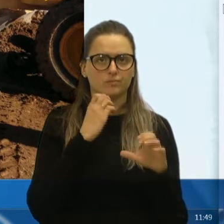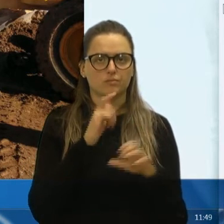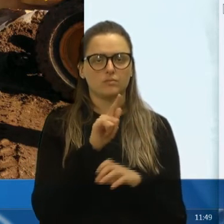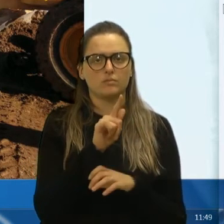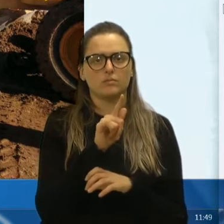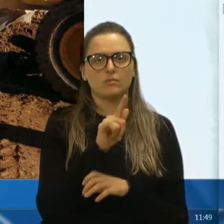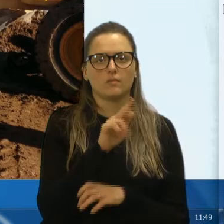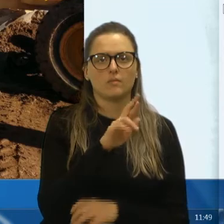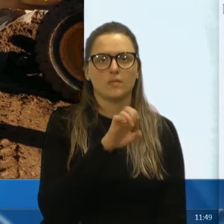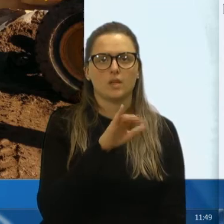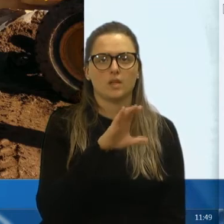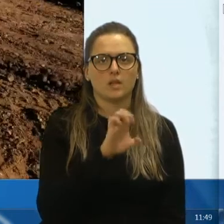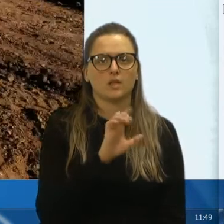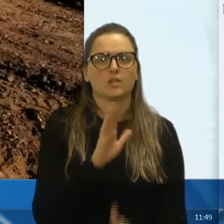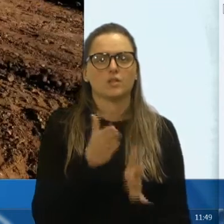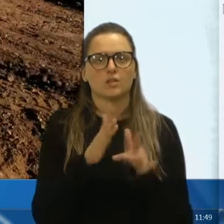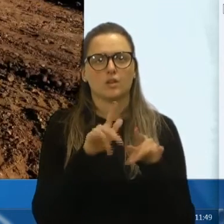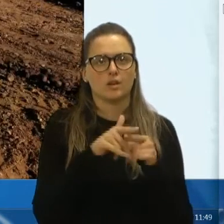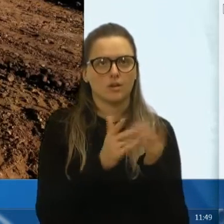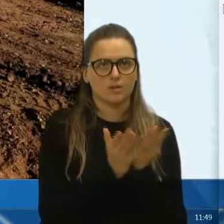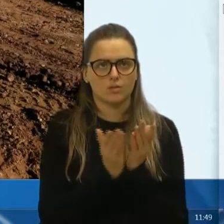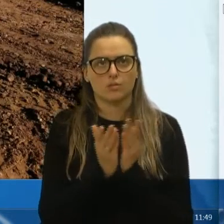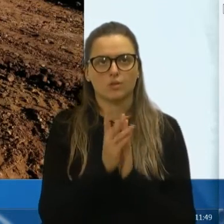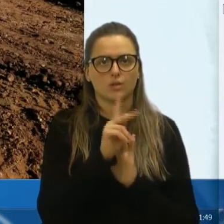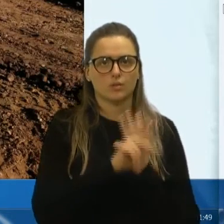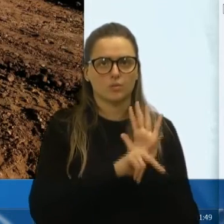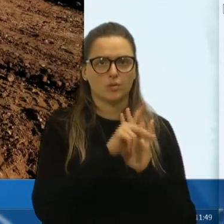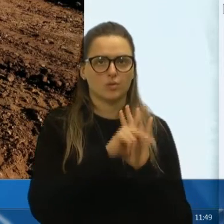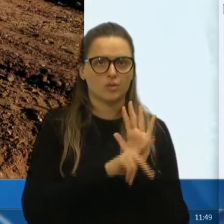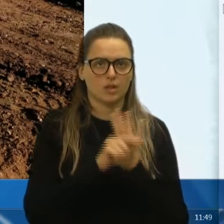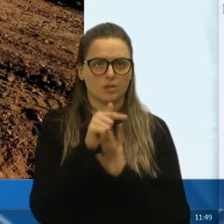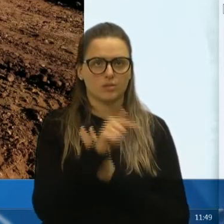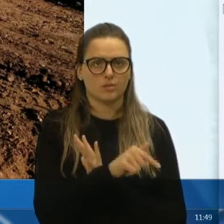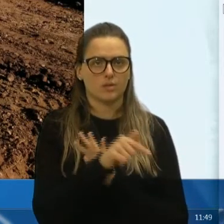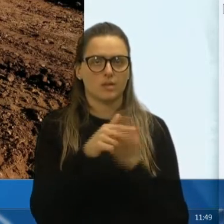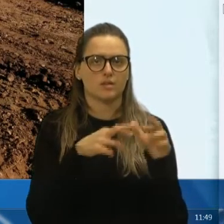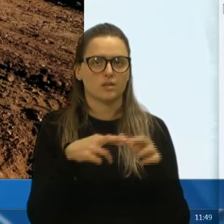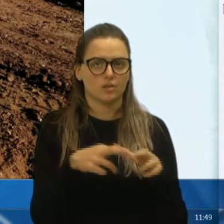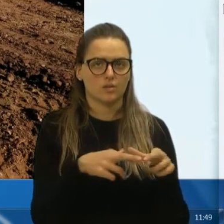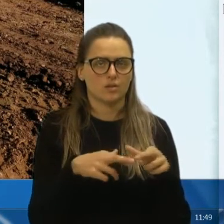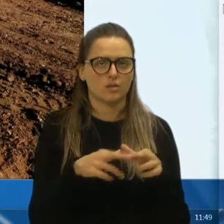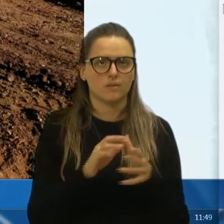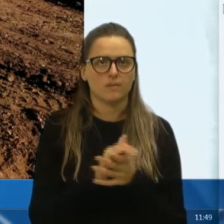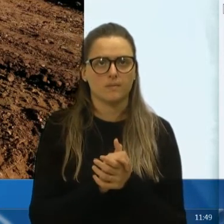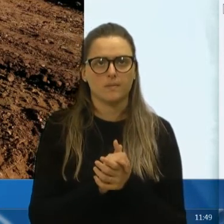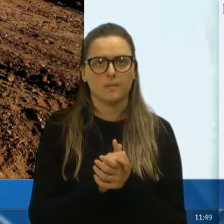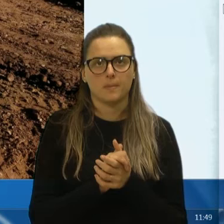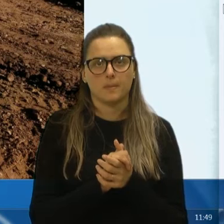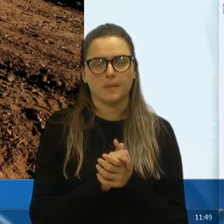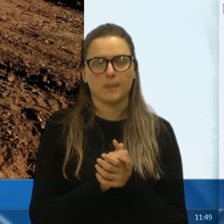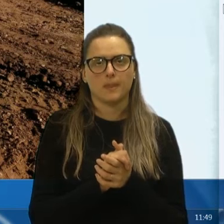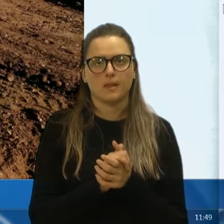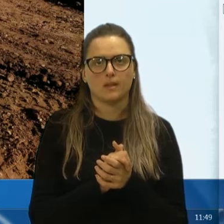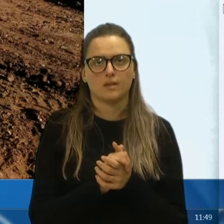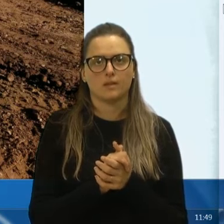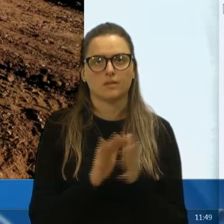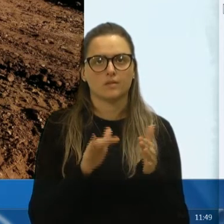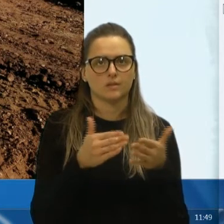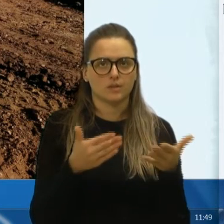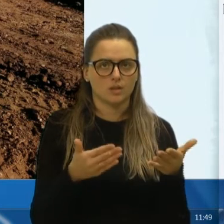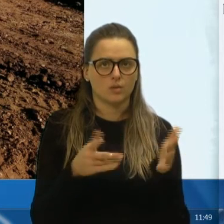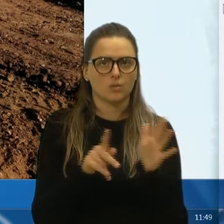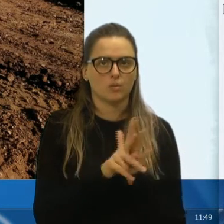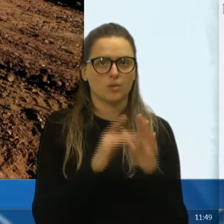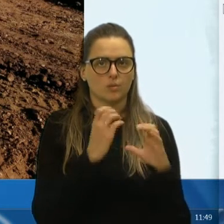estavam já vendo, dando atenção a esse ponto. Então, o próprio engenheiro,